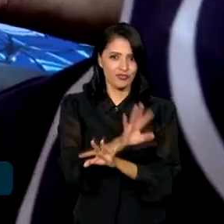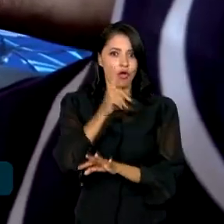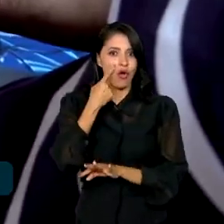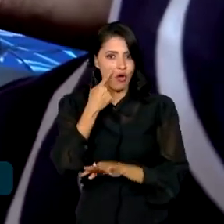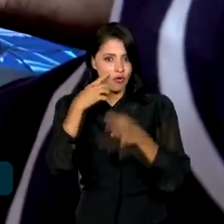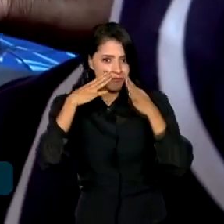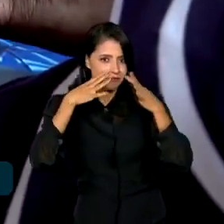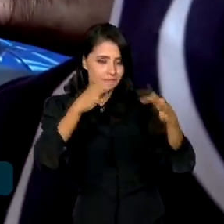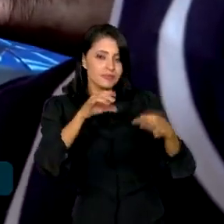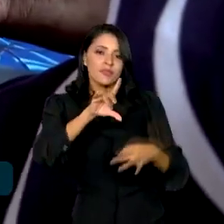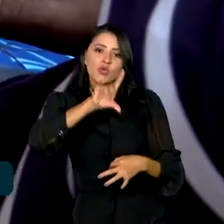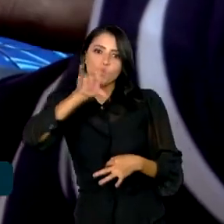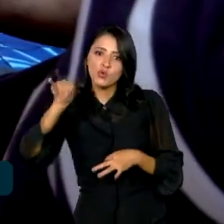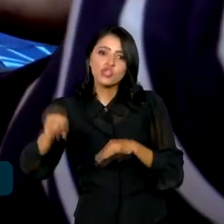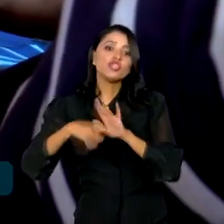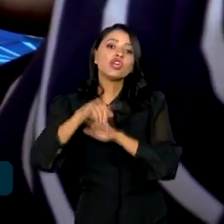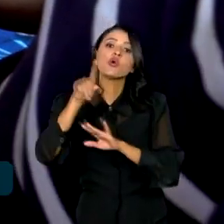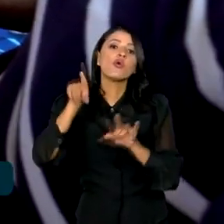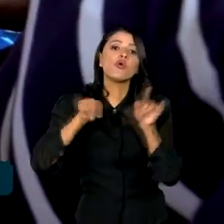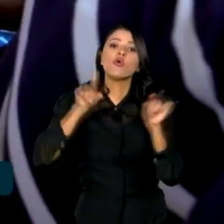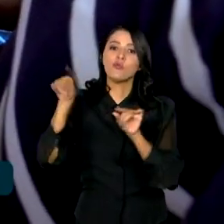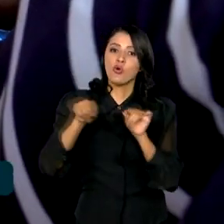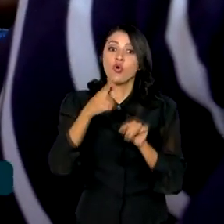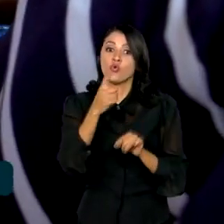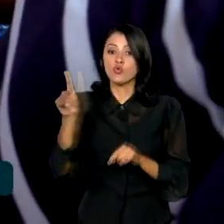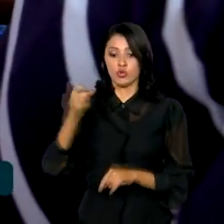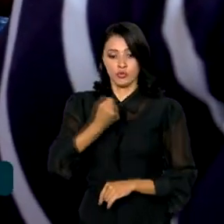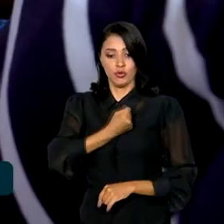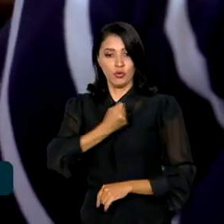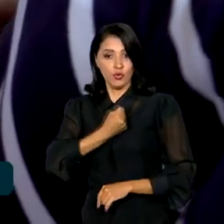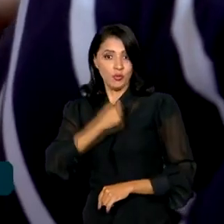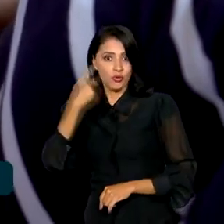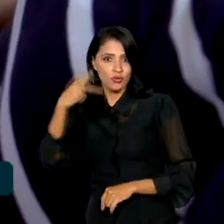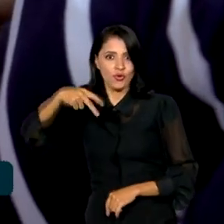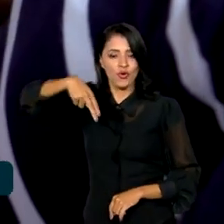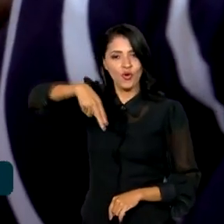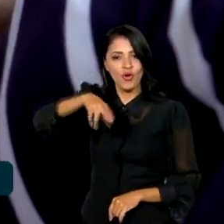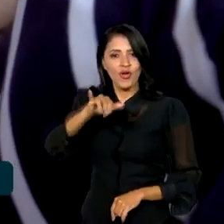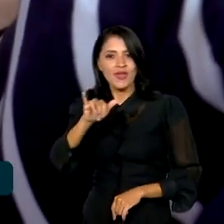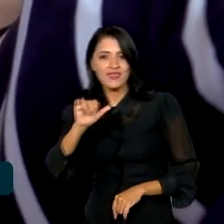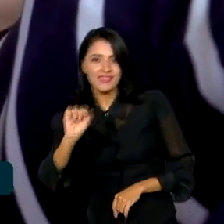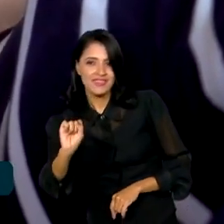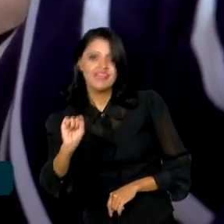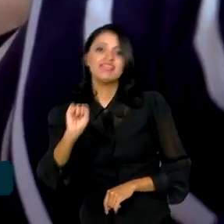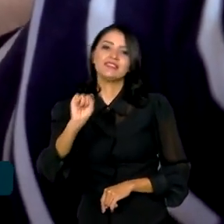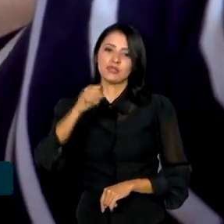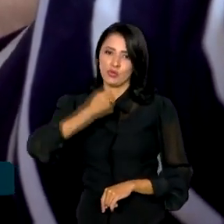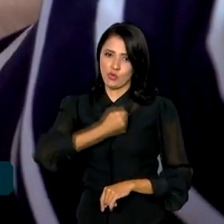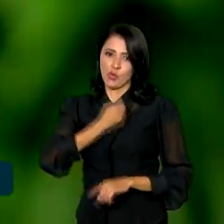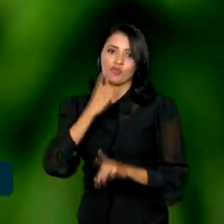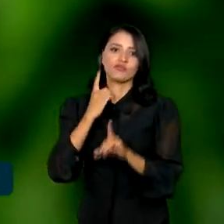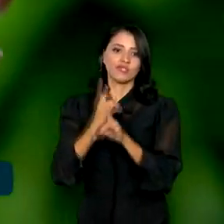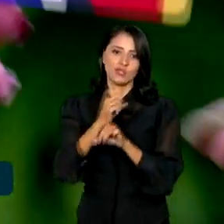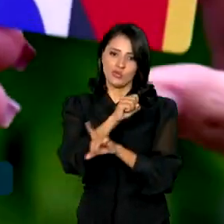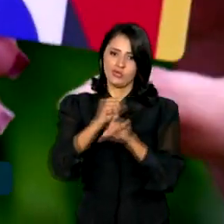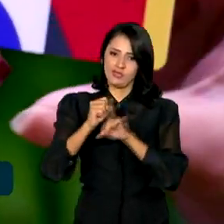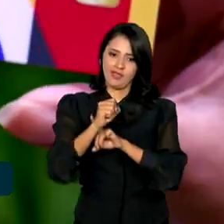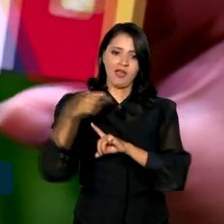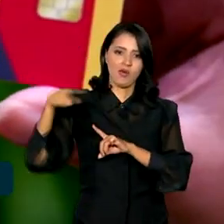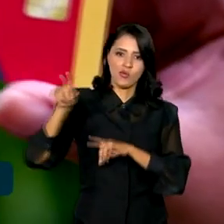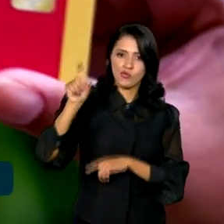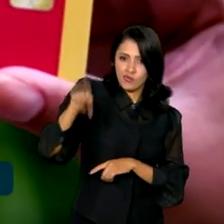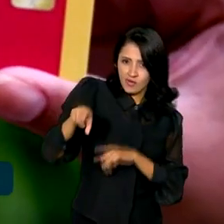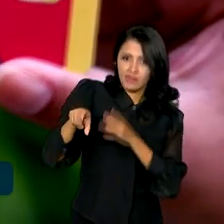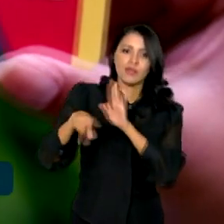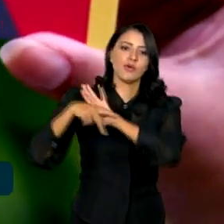porque a data é definida pelo último dígito do número de identificação social, o NIS, do cartão